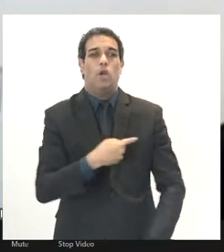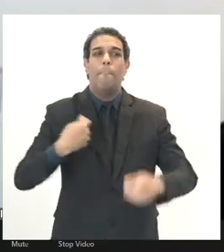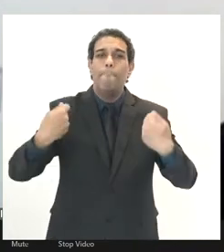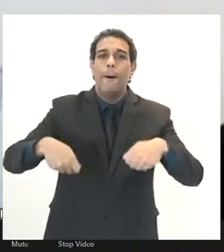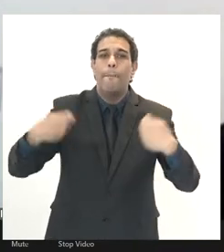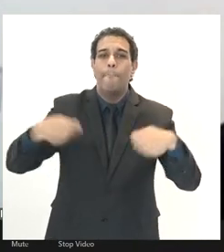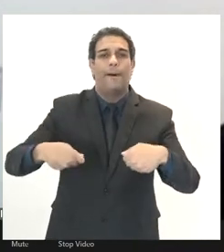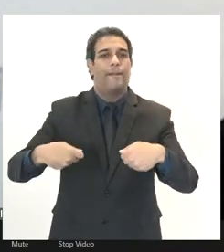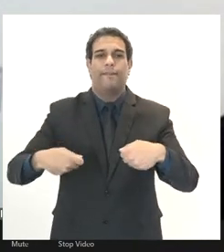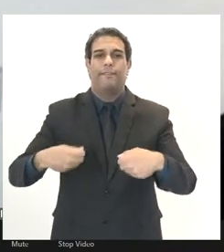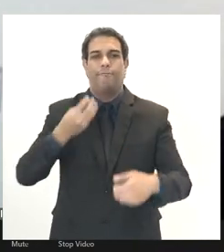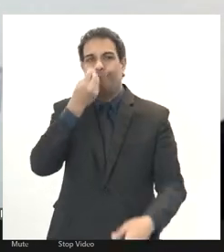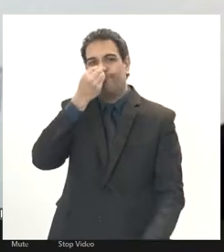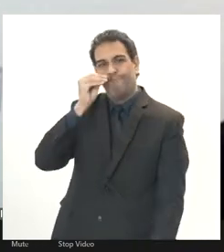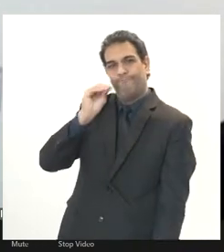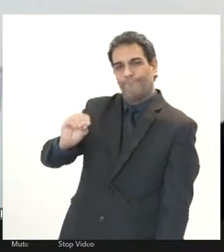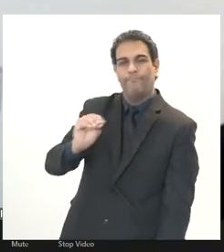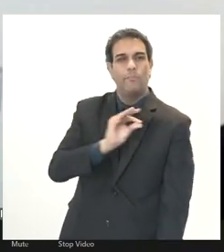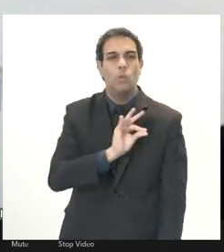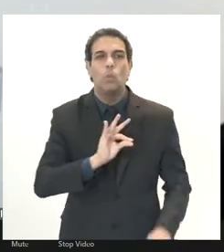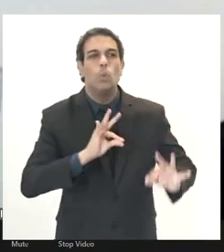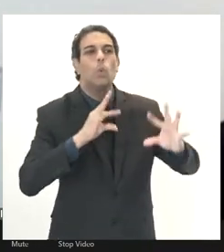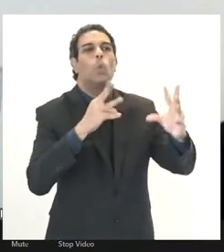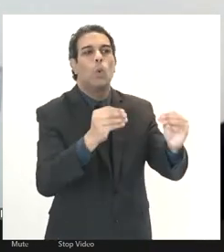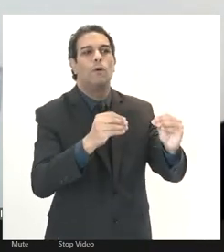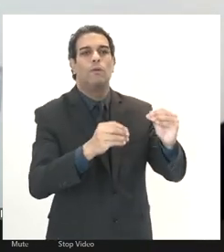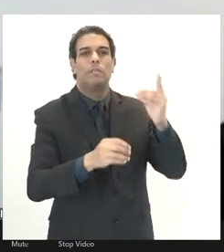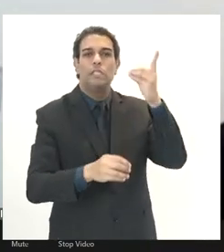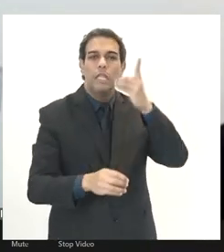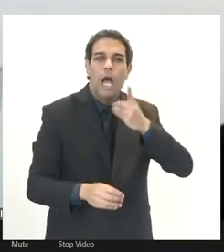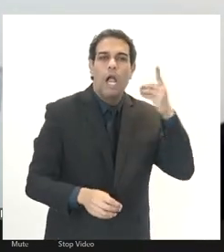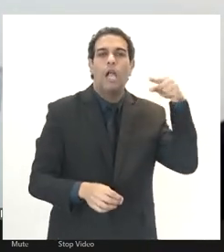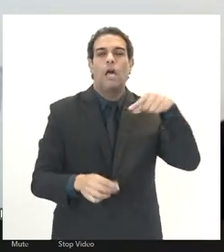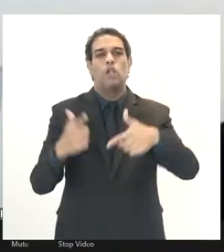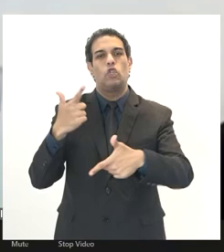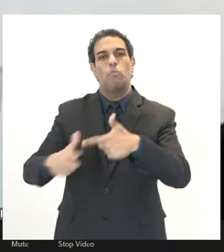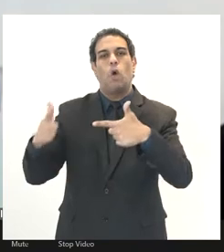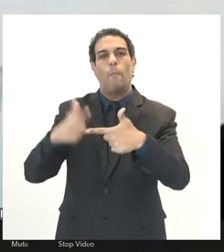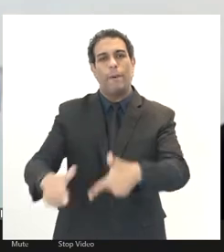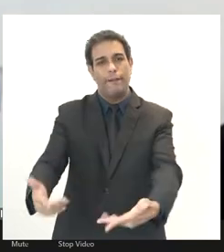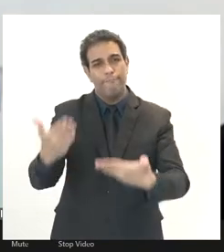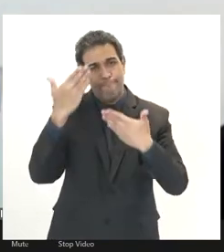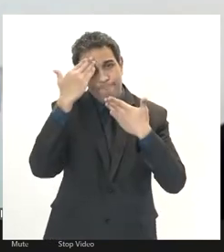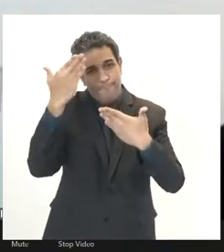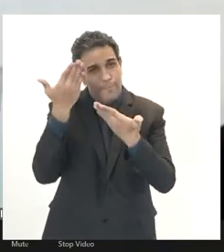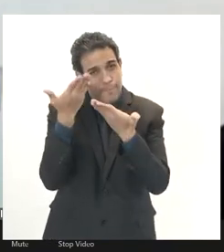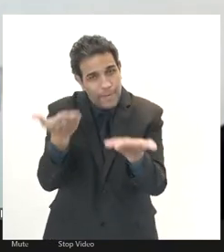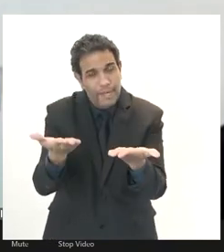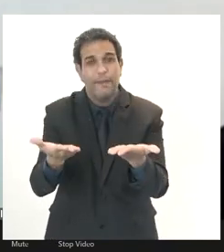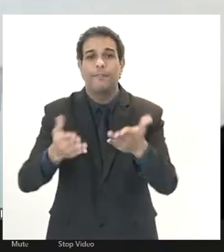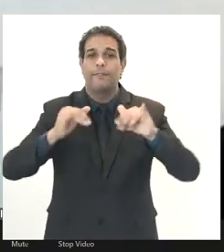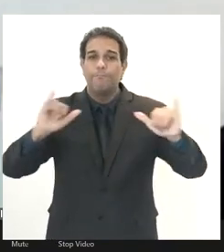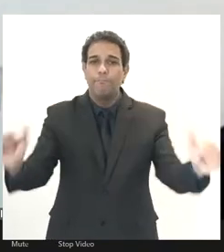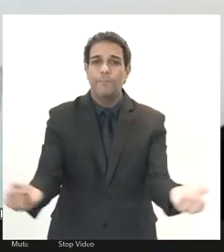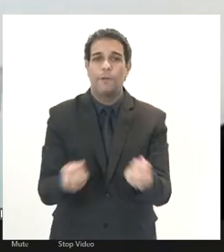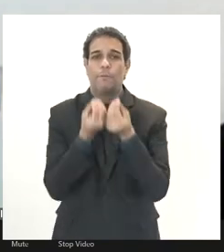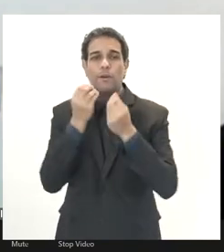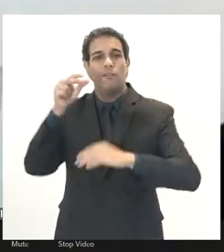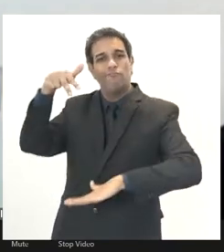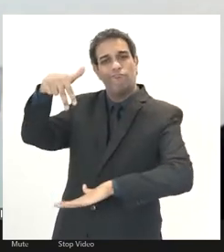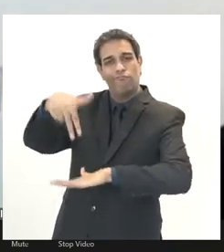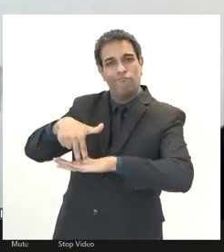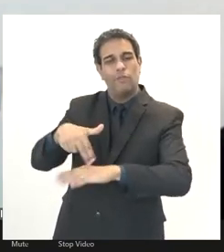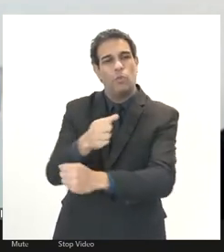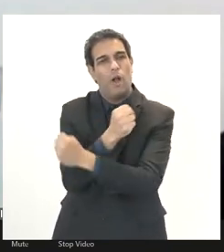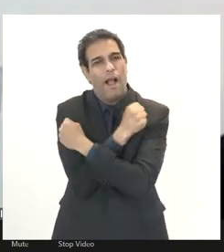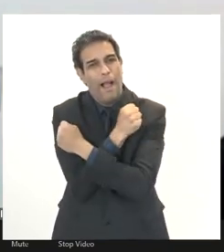ser rejeitada por todos os vícios que ela traz. Muito obrigado pela grande oportunidade. um